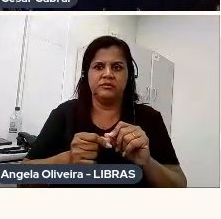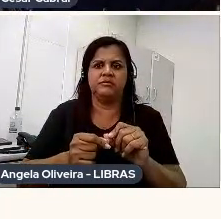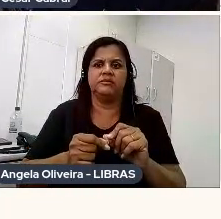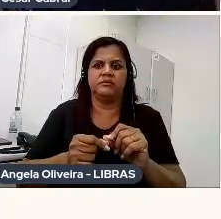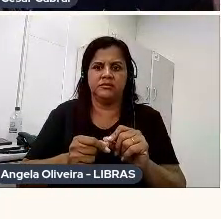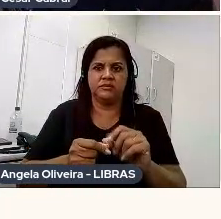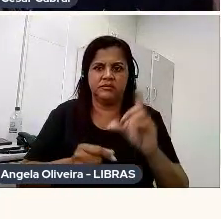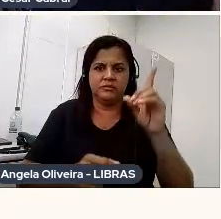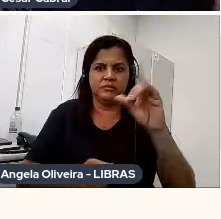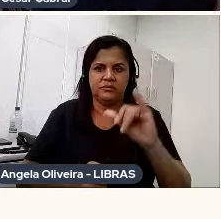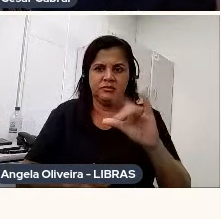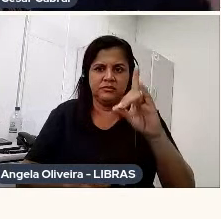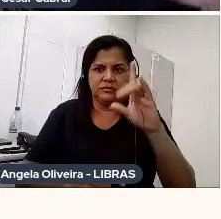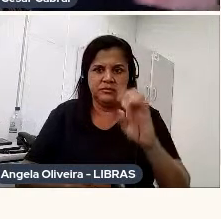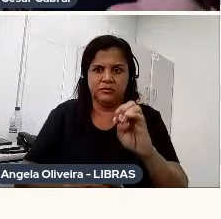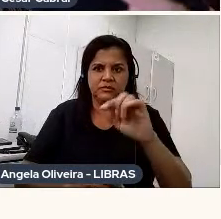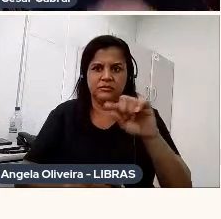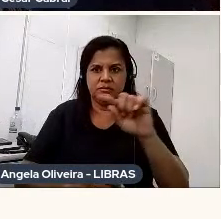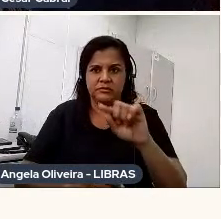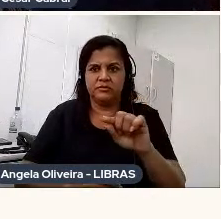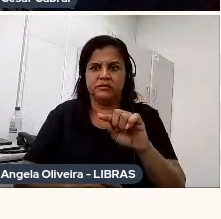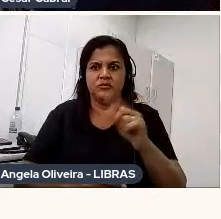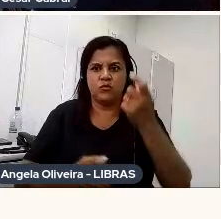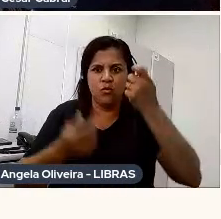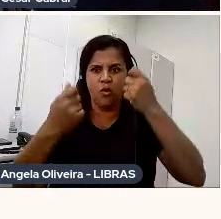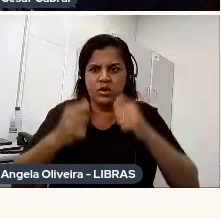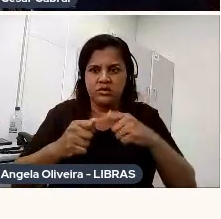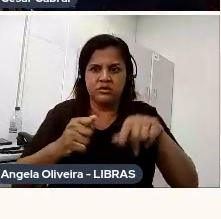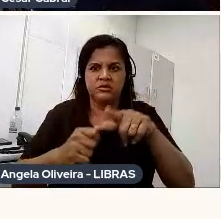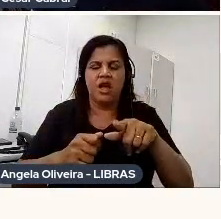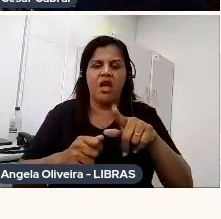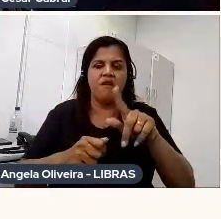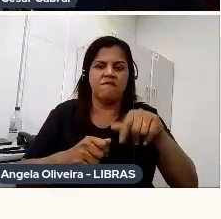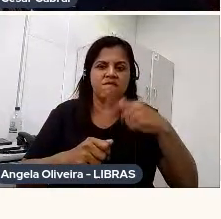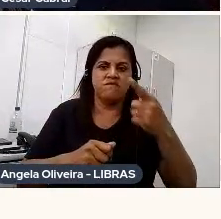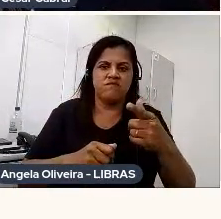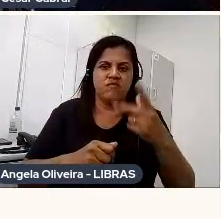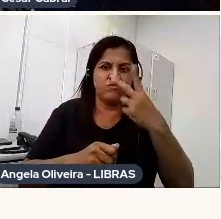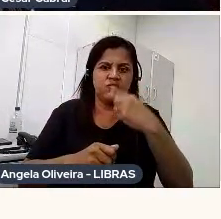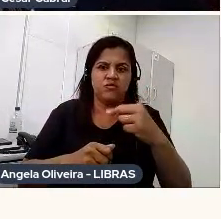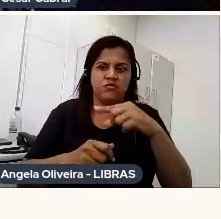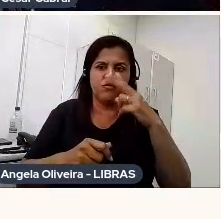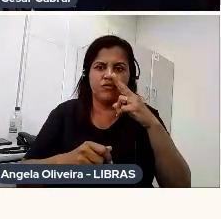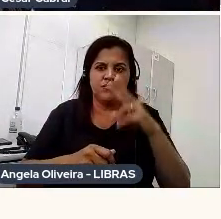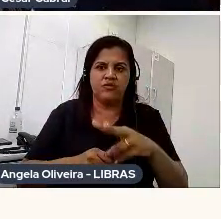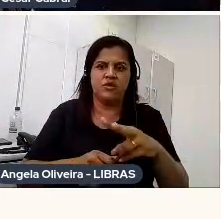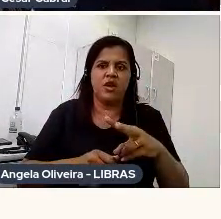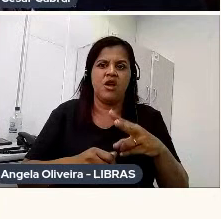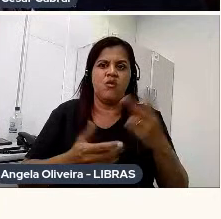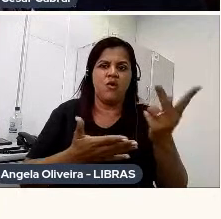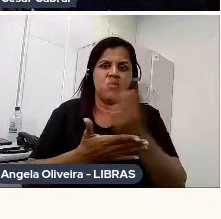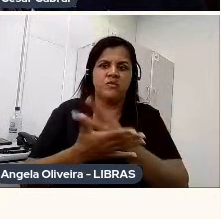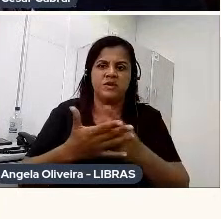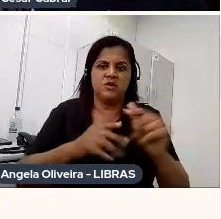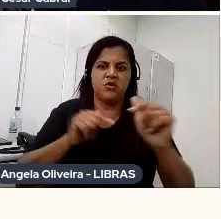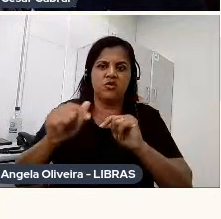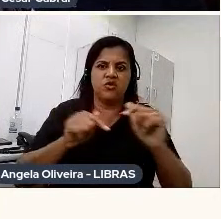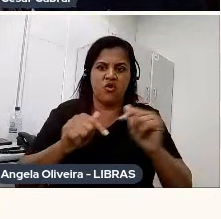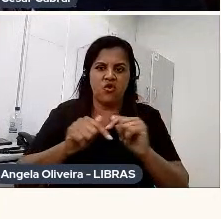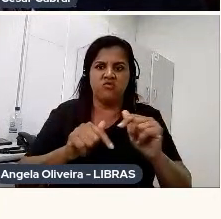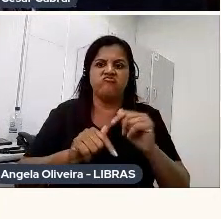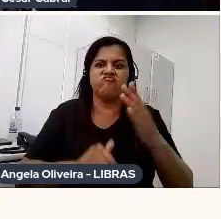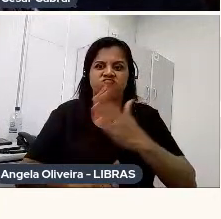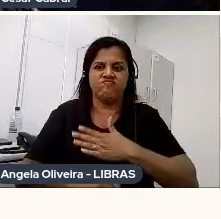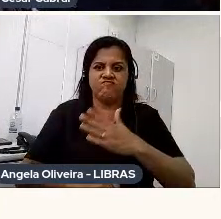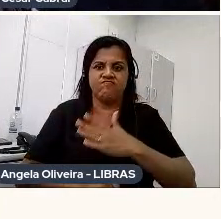essa animação de, que vocês viram de um elefante aqui no final, é uma animação que eu gosto muito, assim, foi um trabalho gigante que a gente fez pra Galeria